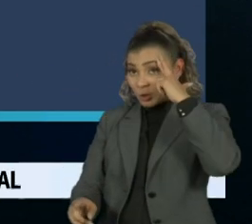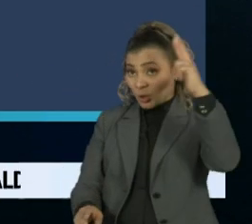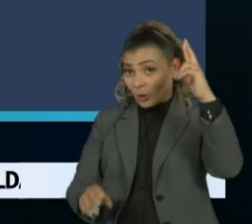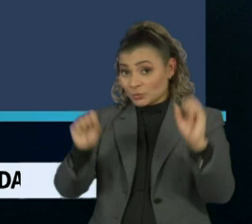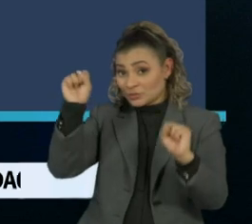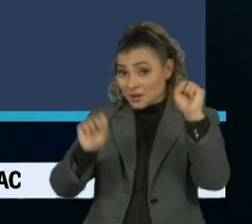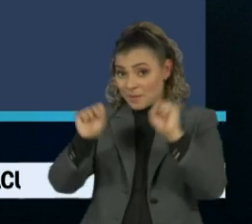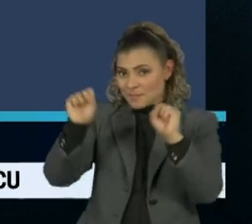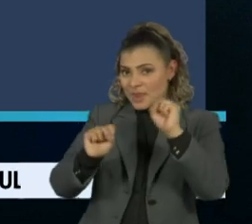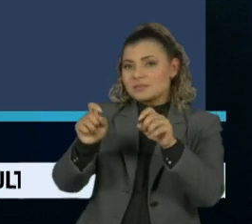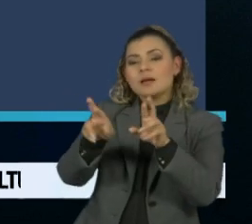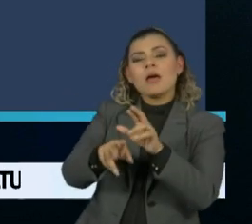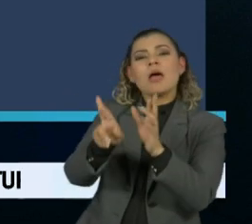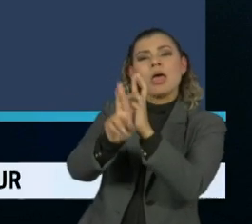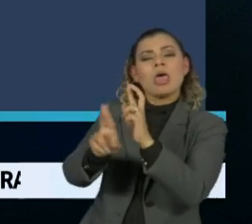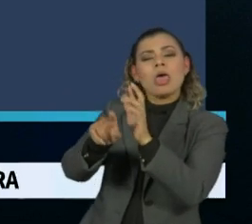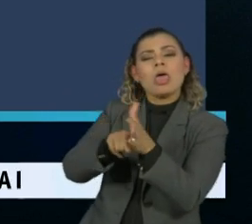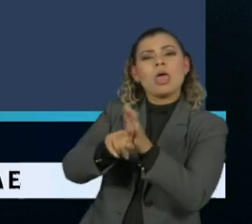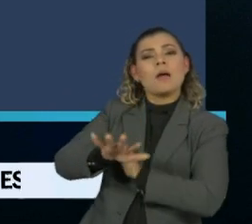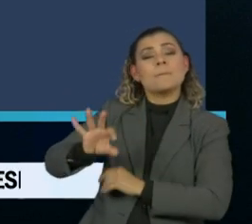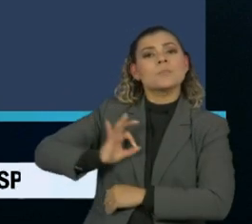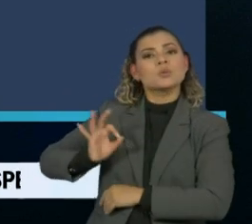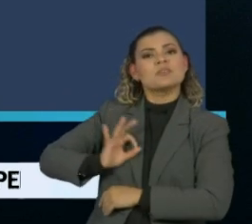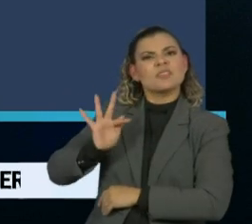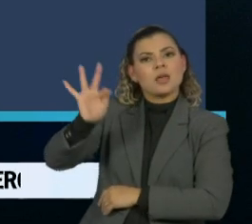alvos da operação da Polícia Federal, diz